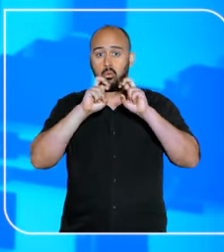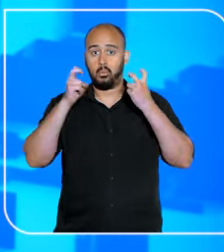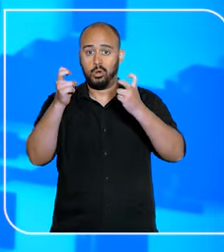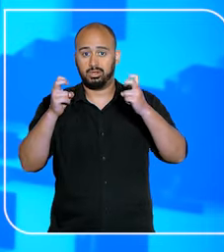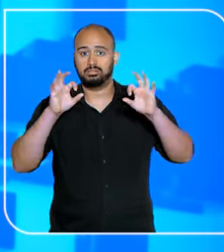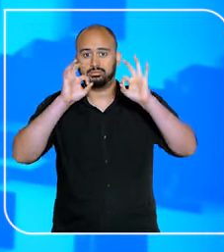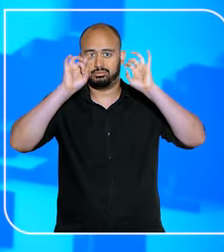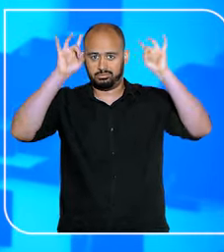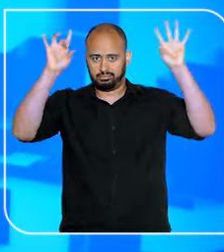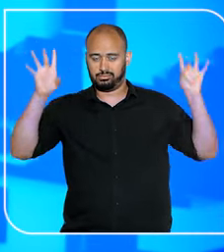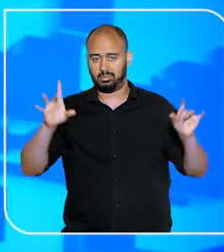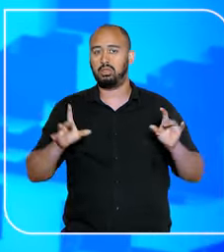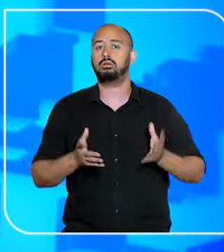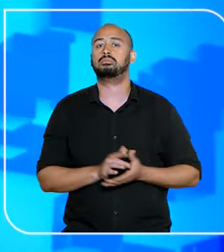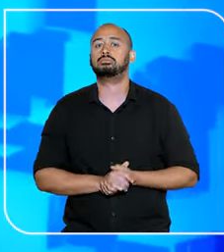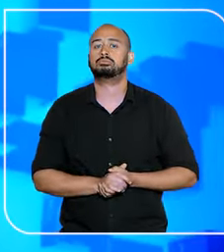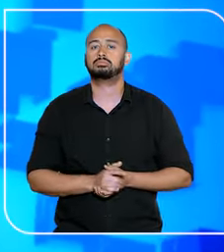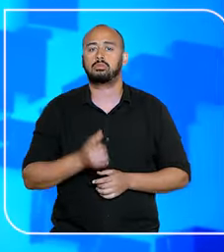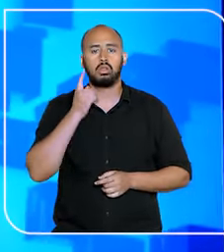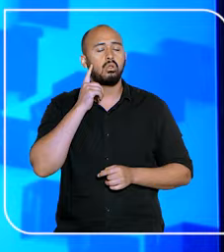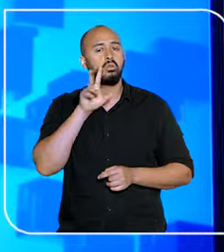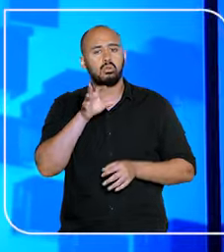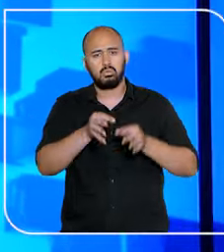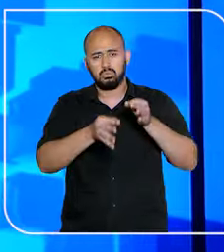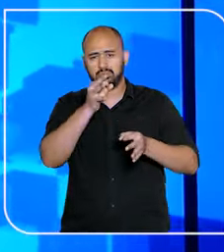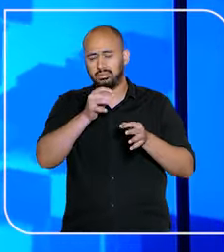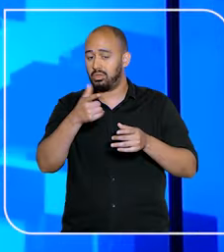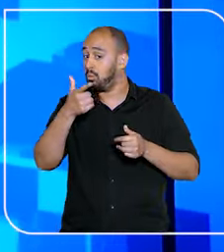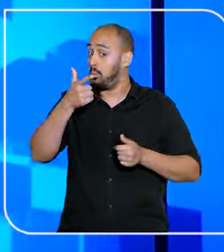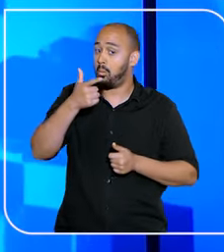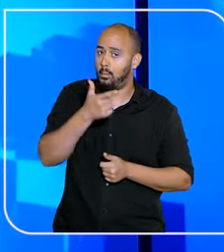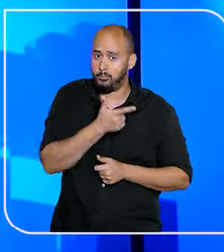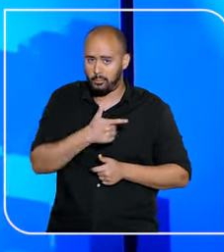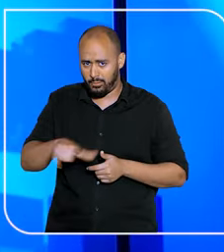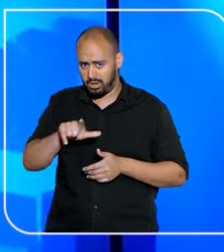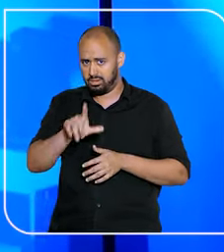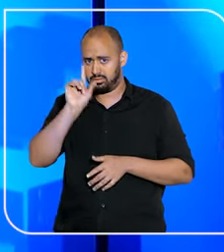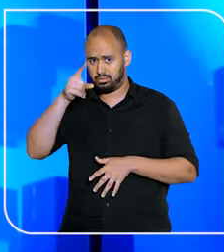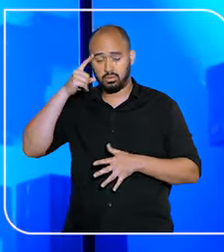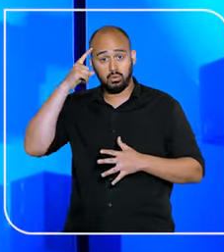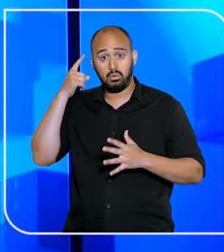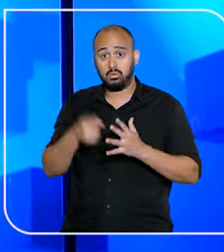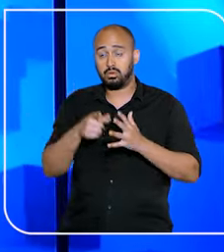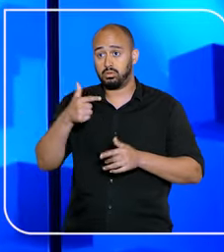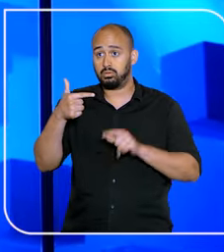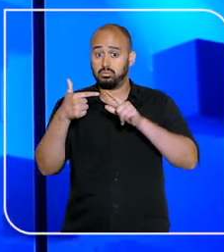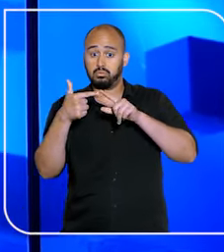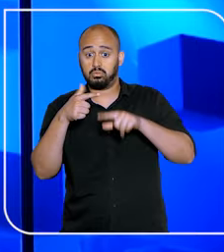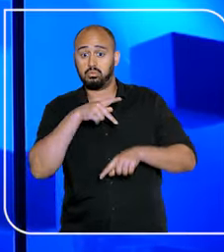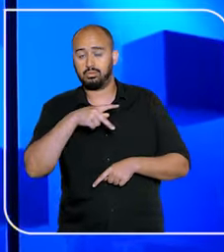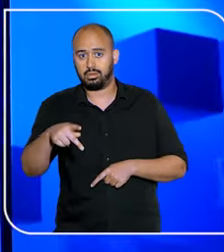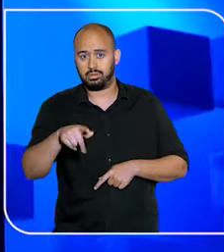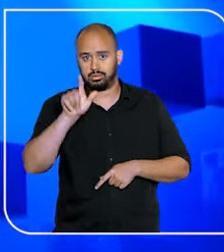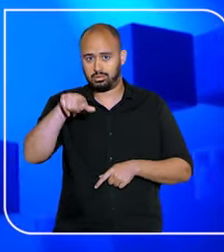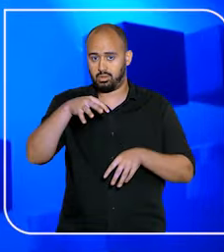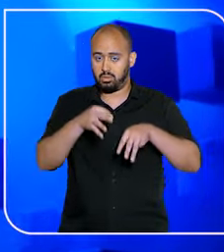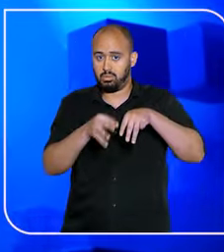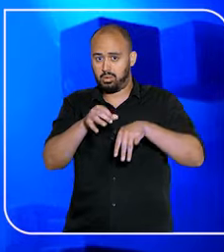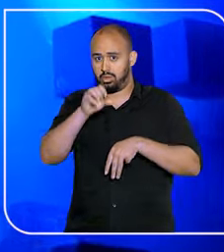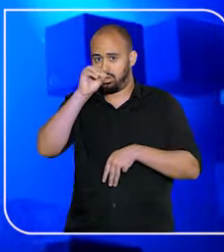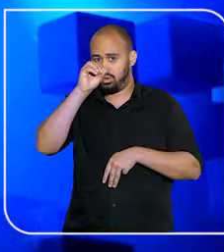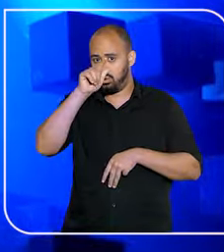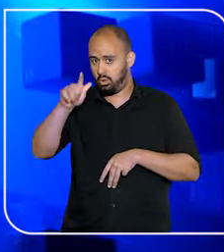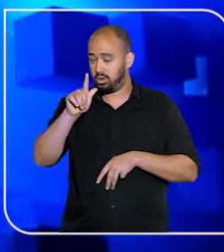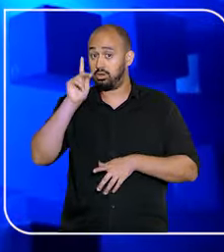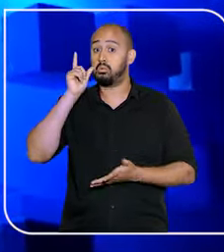Corte Especial. Os ministros decidiram que não pode ser revista a decisão individual do vice-presidente do Tribunal, ministro